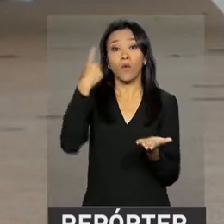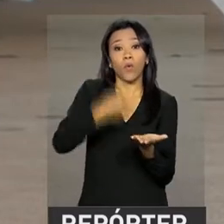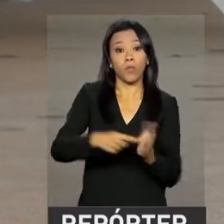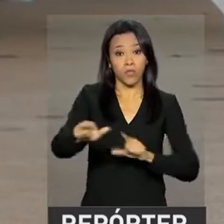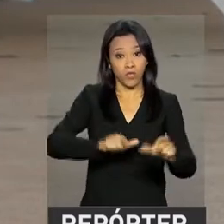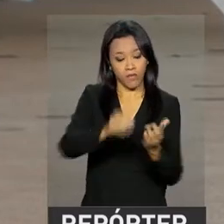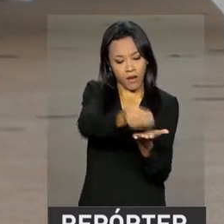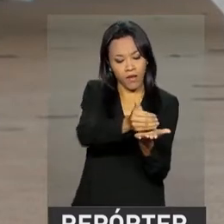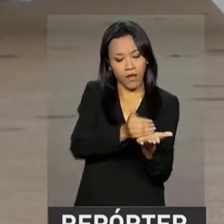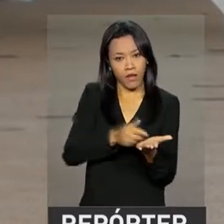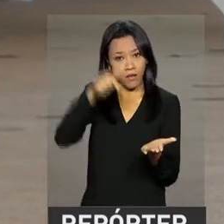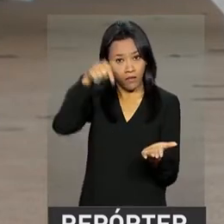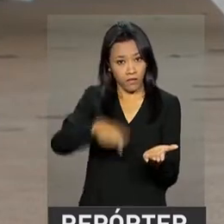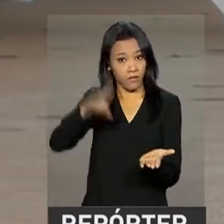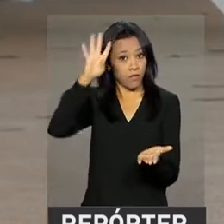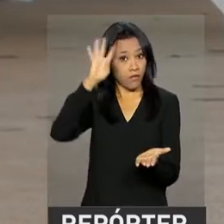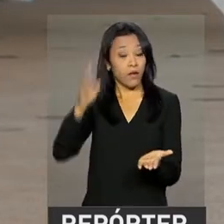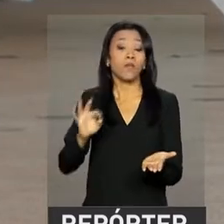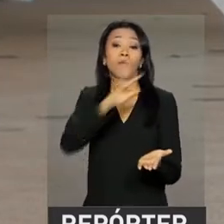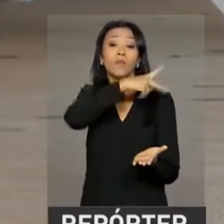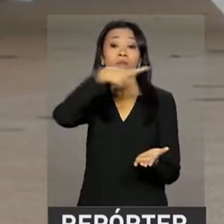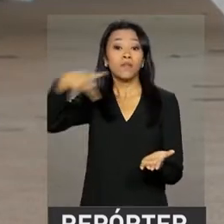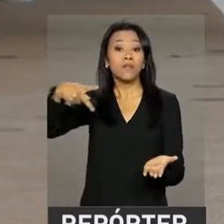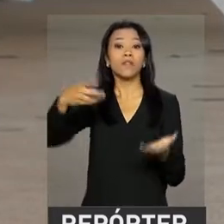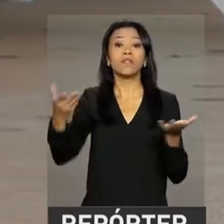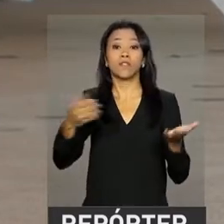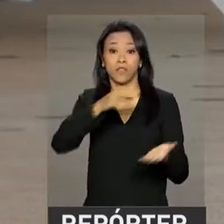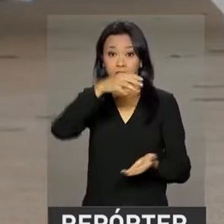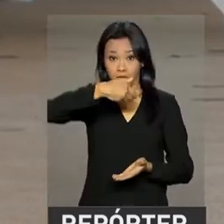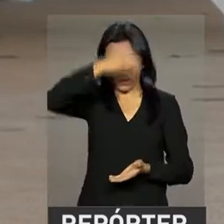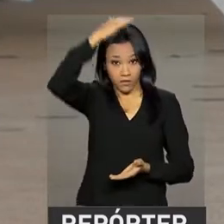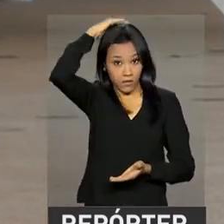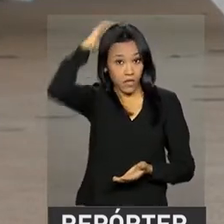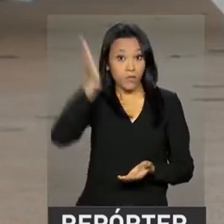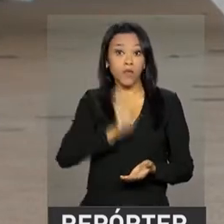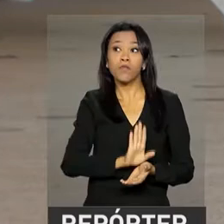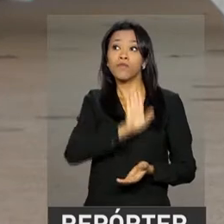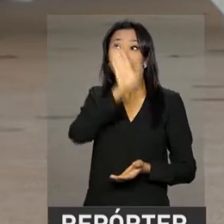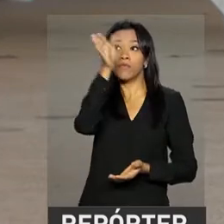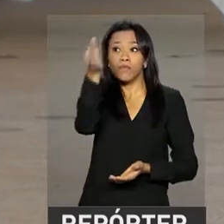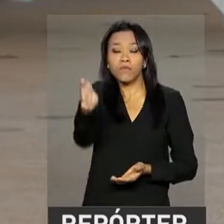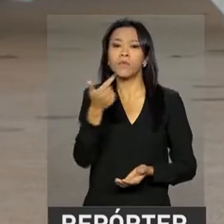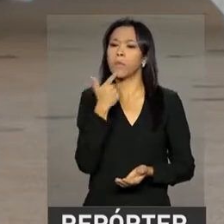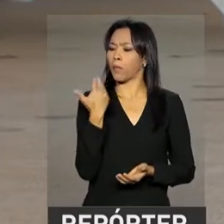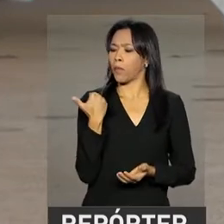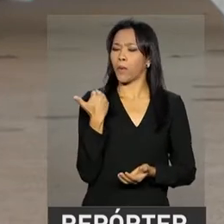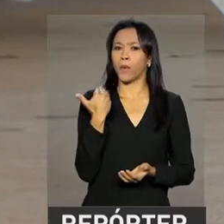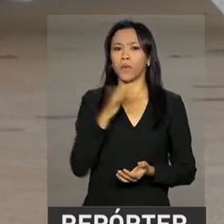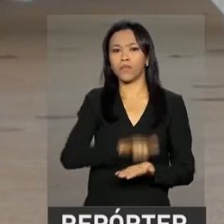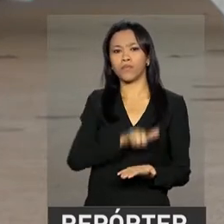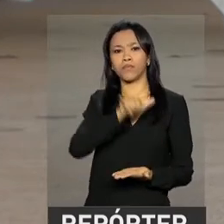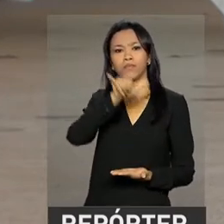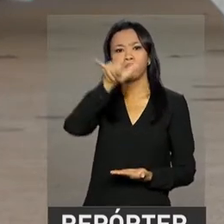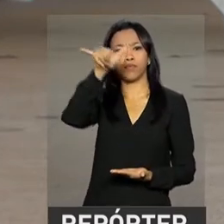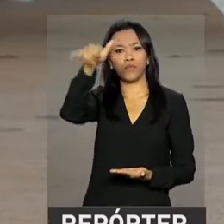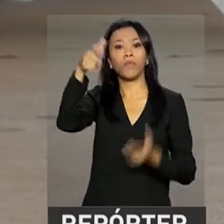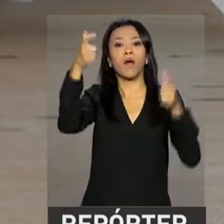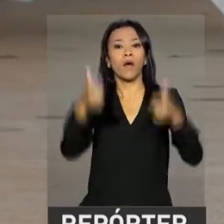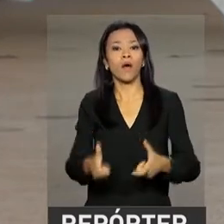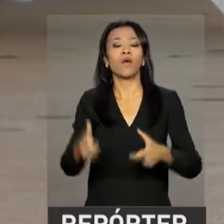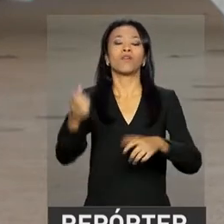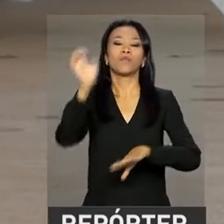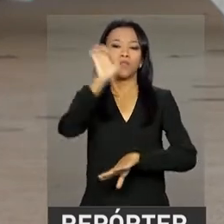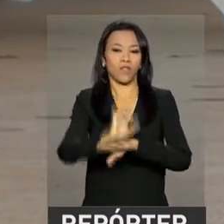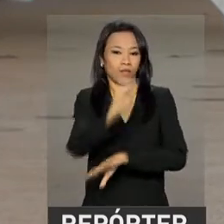Temer para essa quarta-feira, Carol. O presidente está em deslocamento lá para o Rio de Janeiro. Ele embarcou agora há pouco, mais cedo, lá para a capital